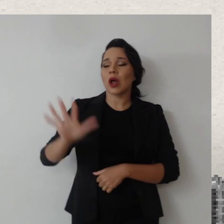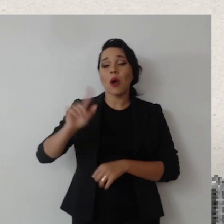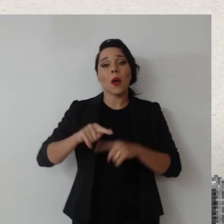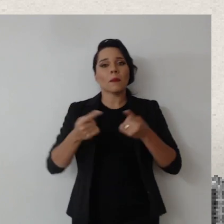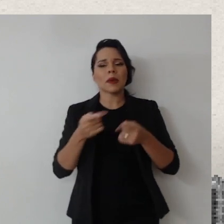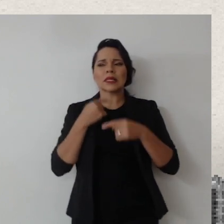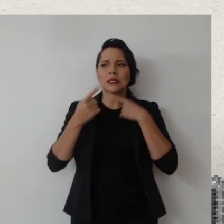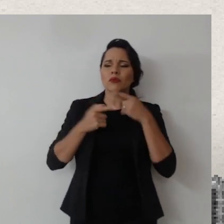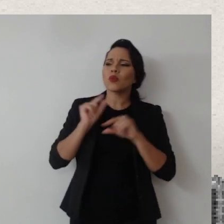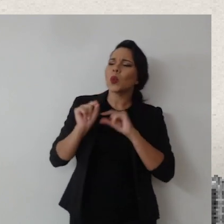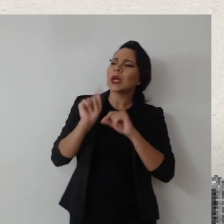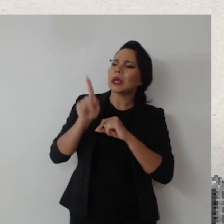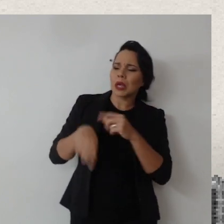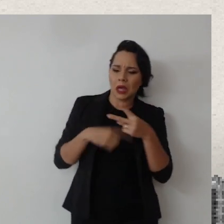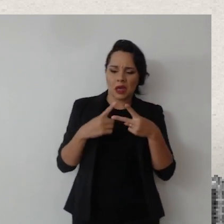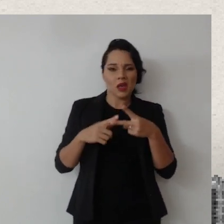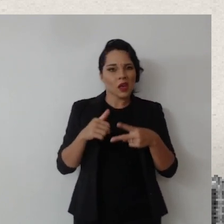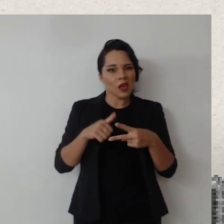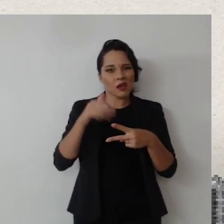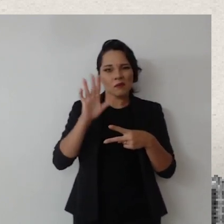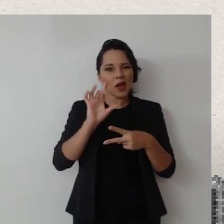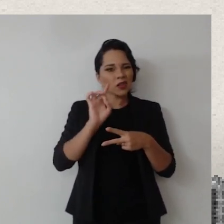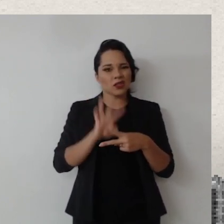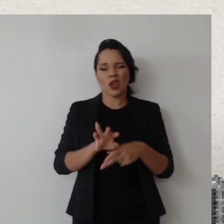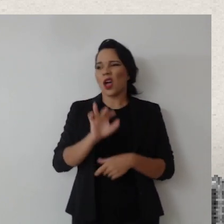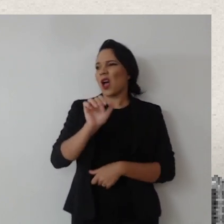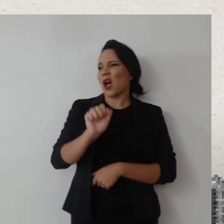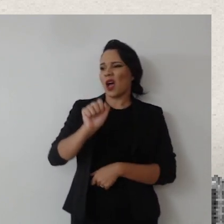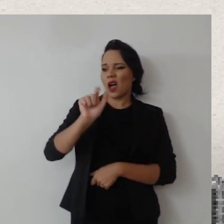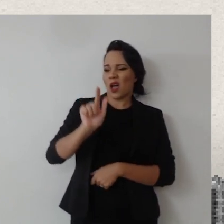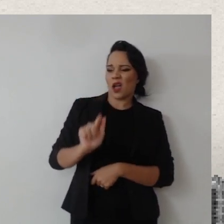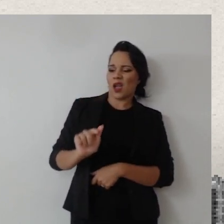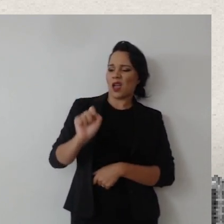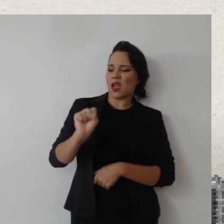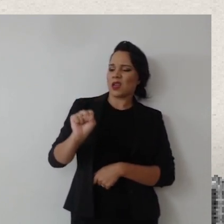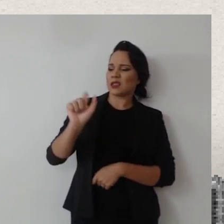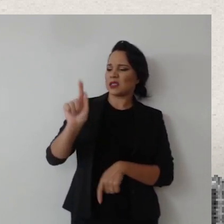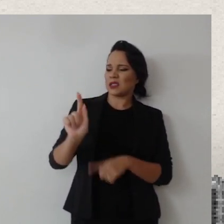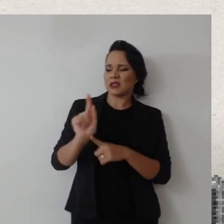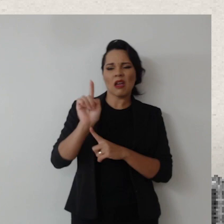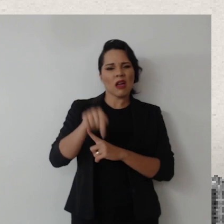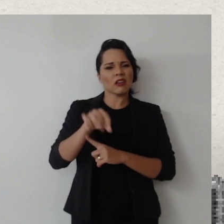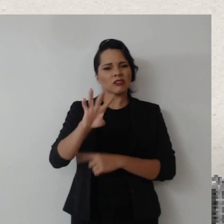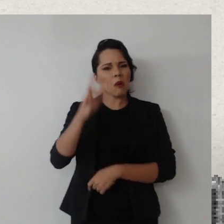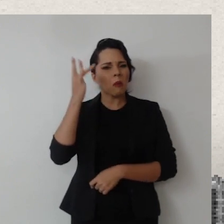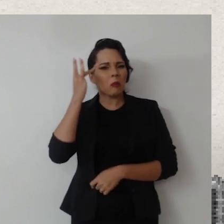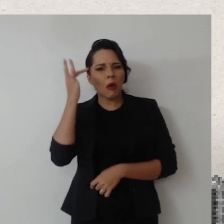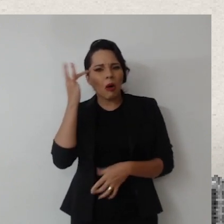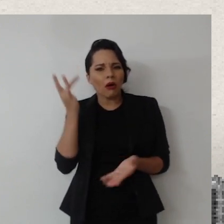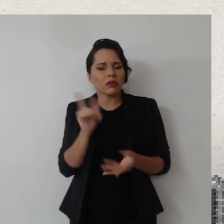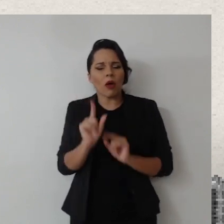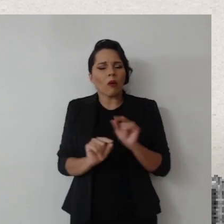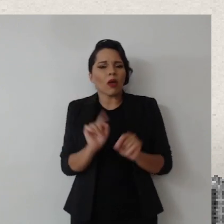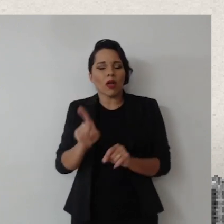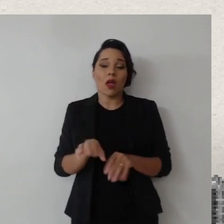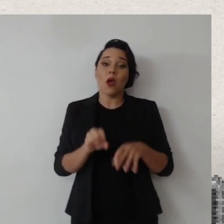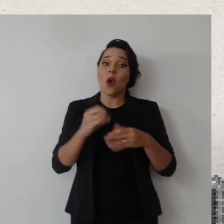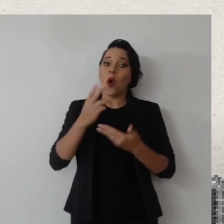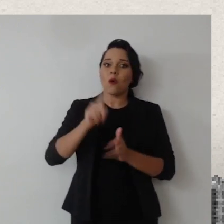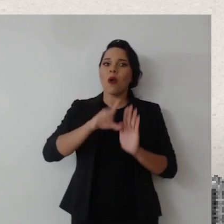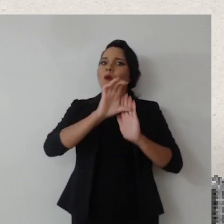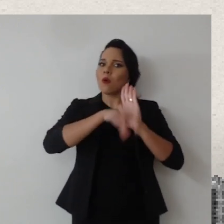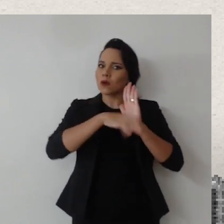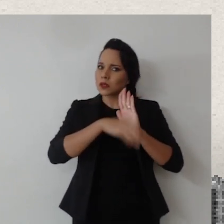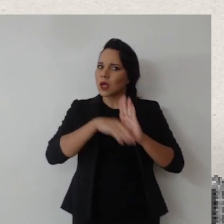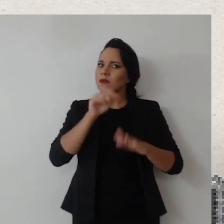ainda têm dúvida o que é isso, será que é mais uma sopa de letrinhas, o doutor Rodrigo até falou de modismo, ou trata-se